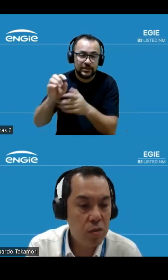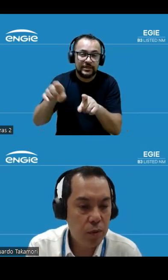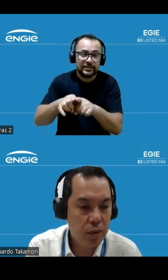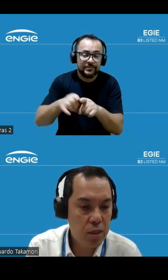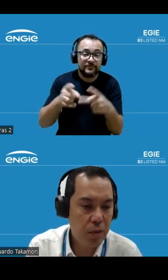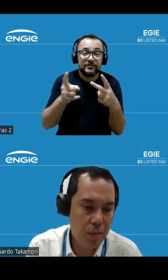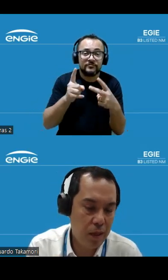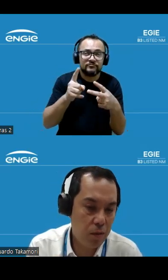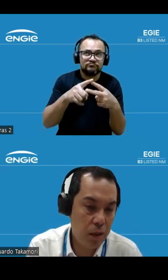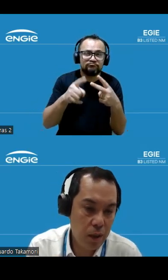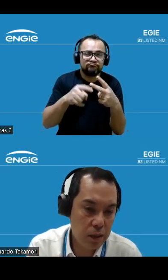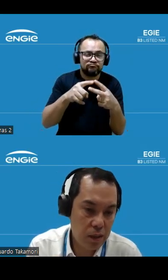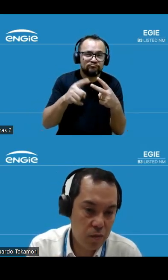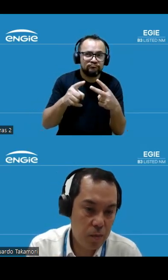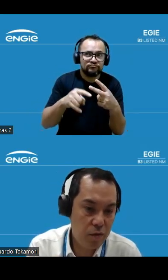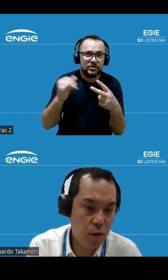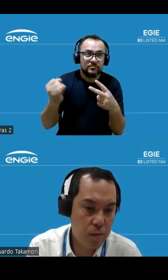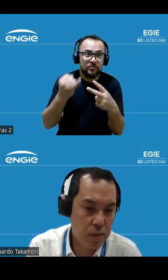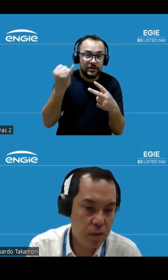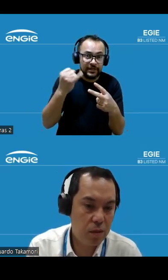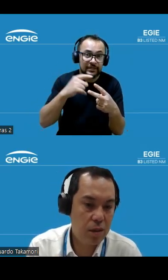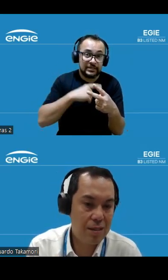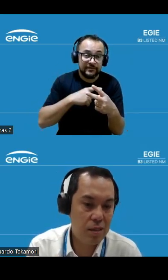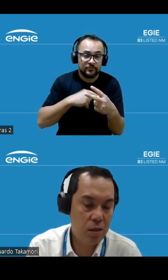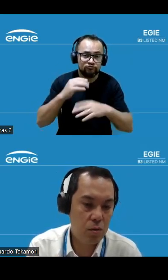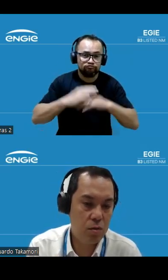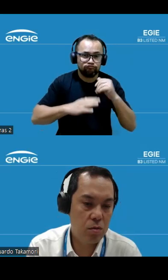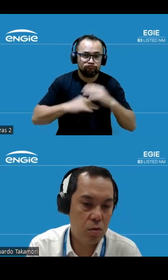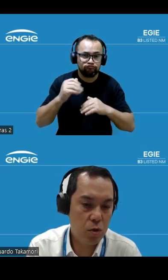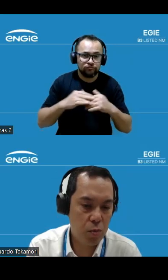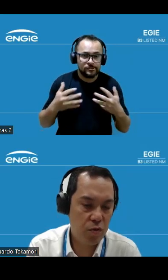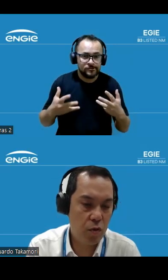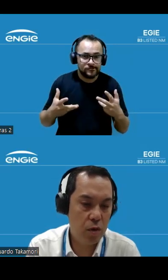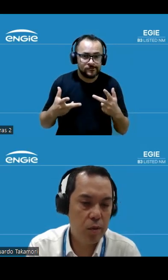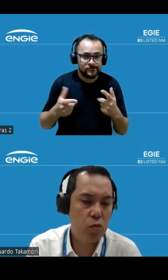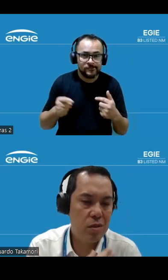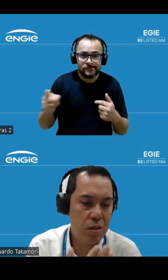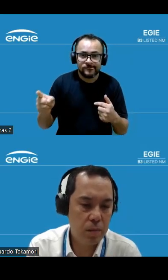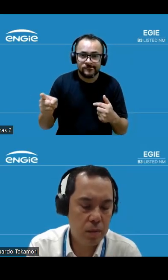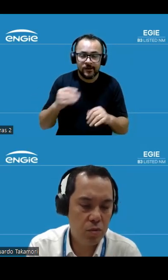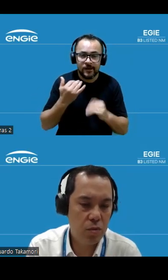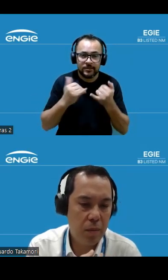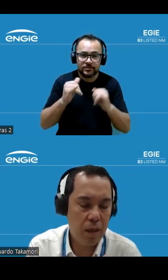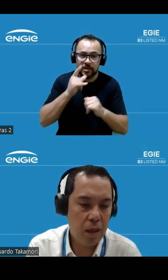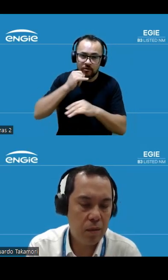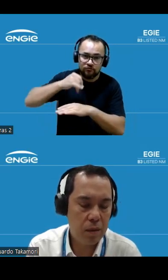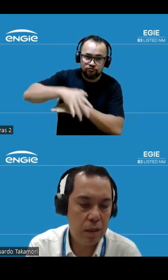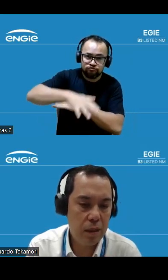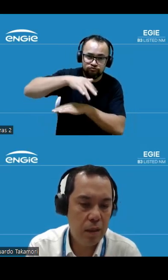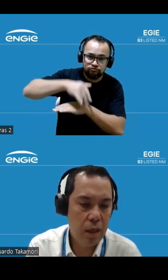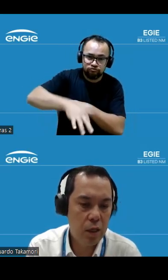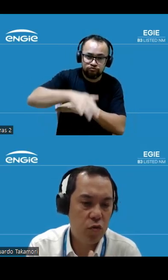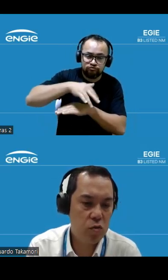outros eventos importantes. Primeiro, a gente teve uma performance das hidros do nosso portfólio muito acima do MRE,